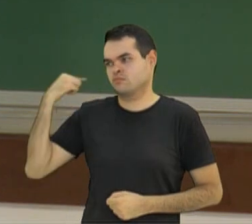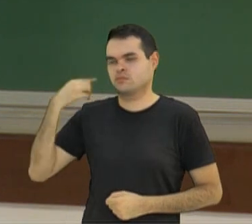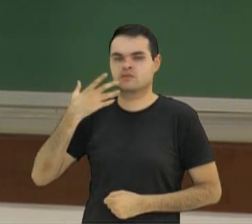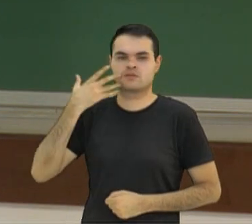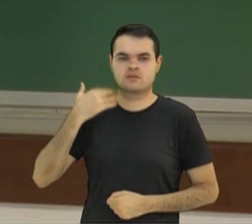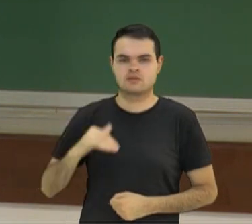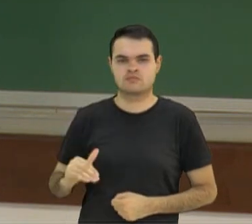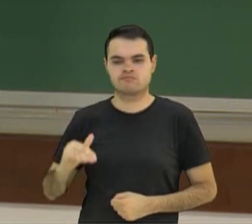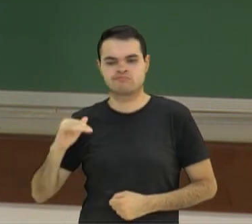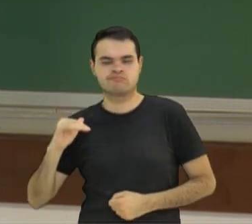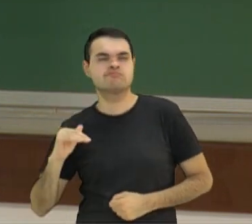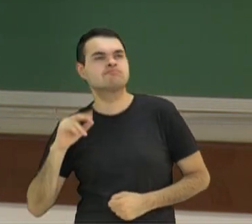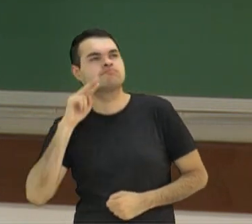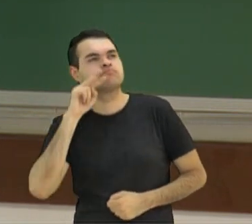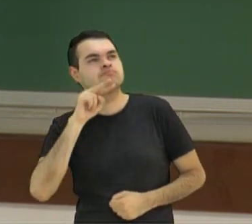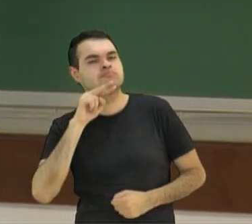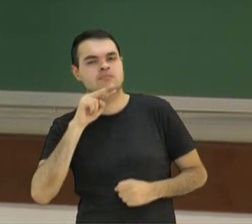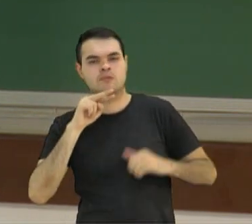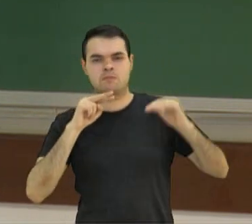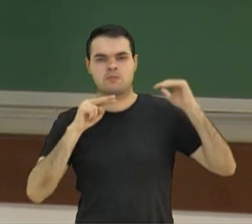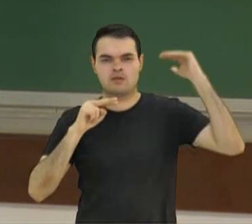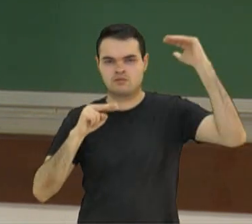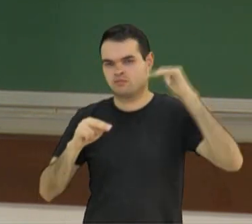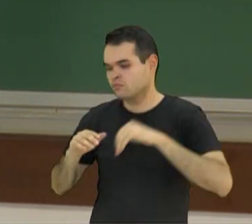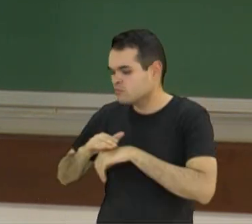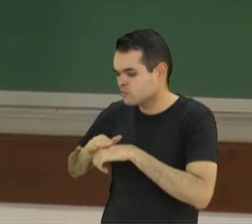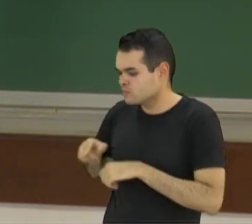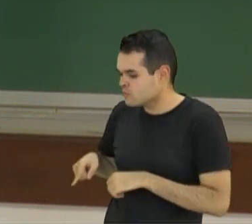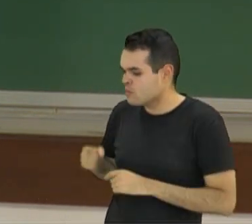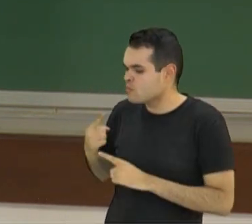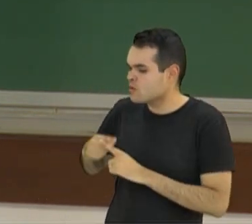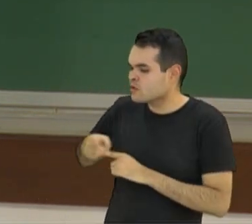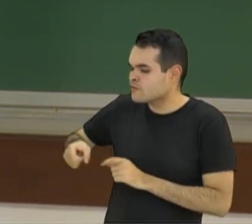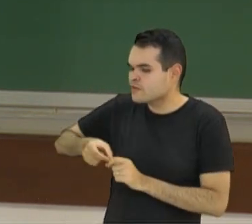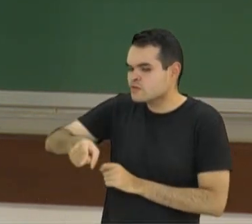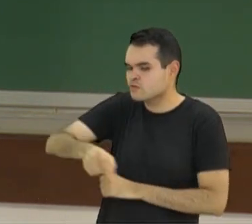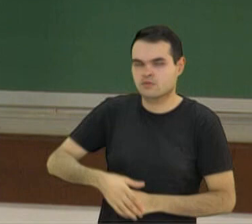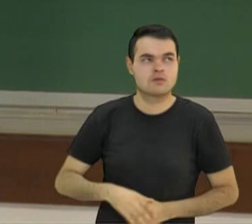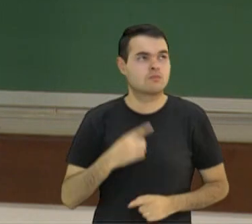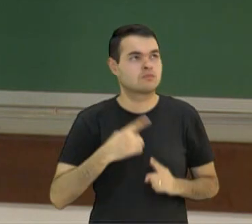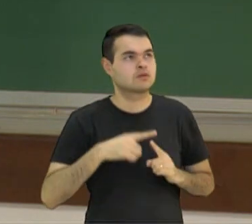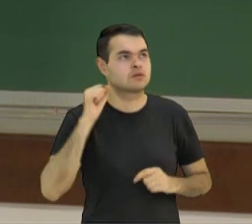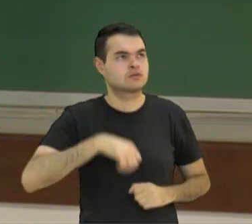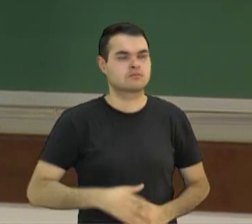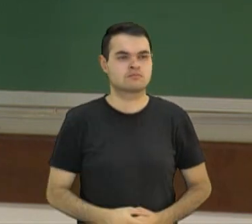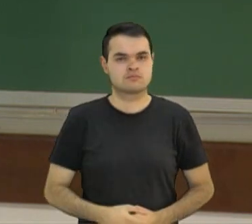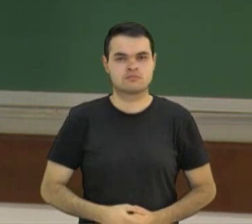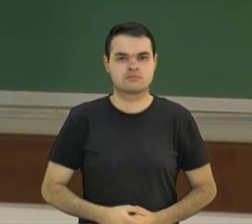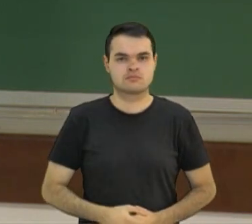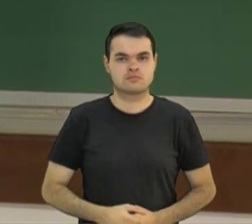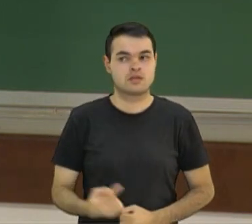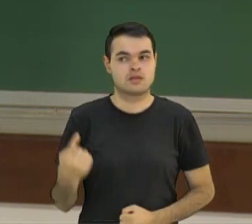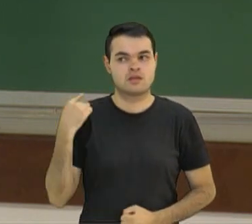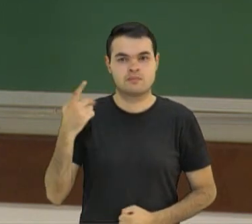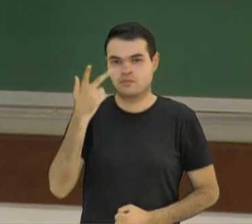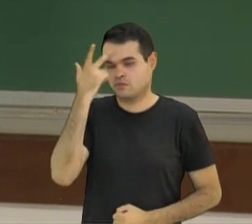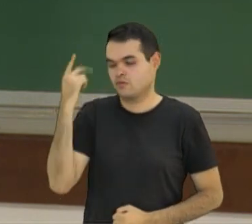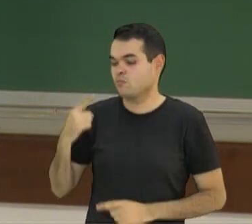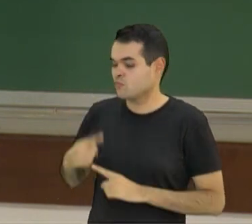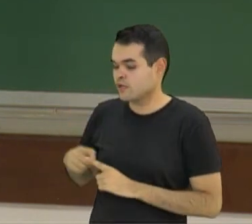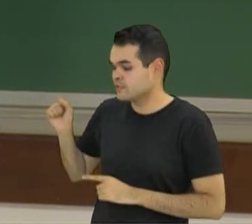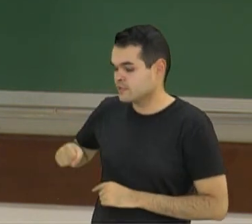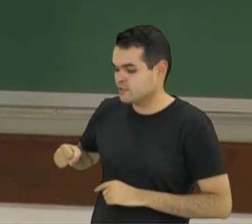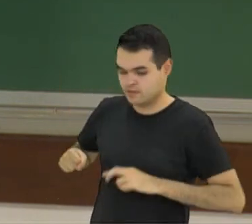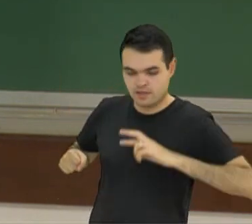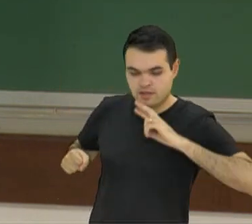mais velhas conversavam comigo e perguntavam, já que por que você fez isso? E eu dizia por que sim. E naquela época as pessoas diziam por que